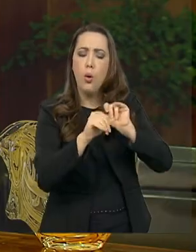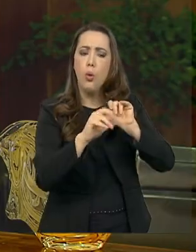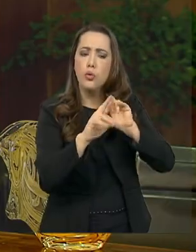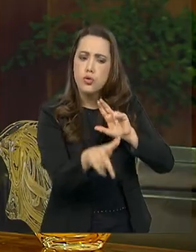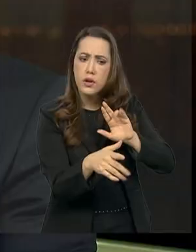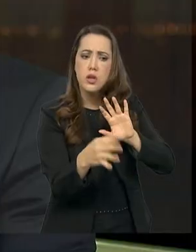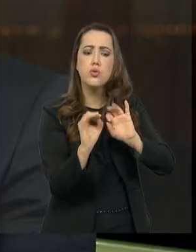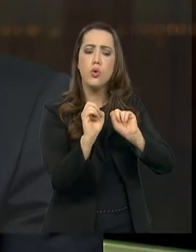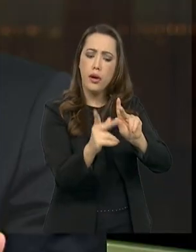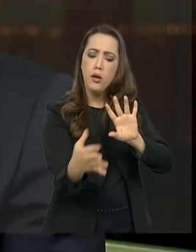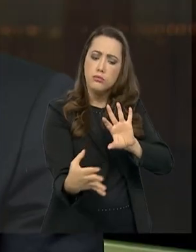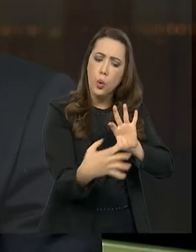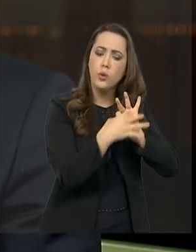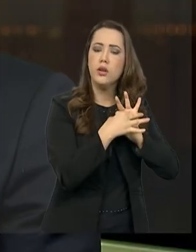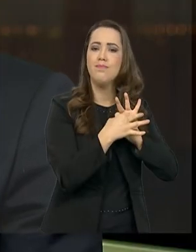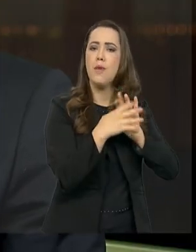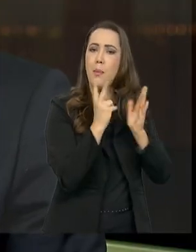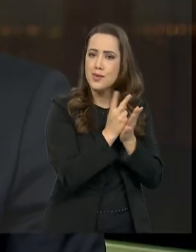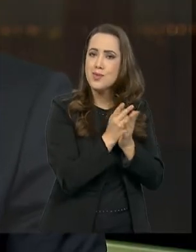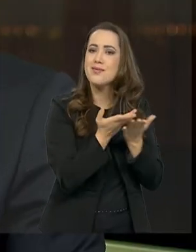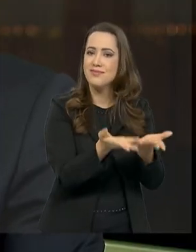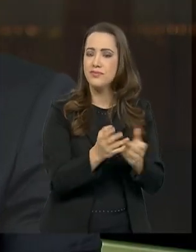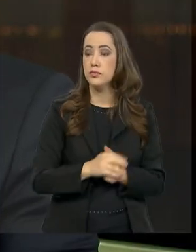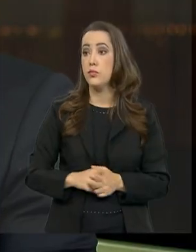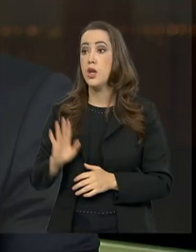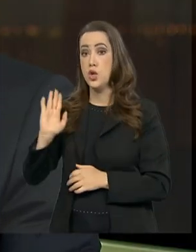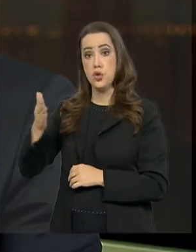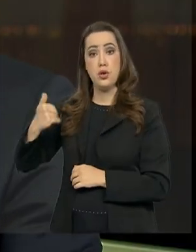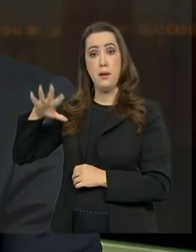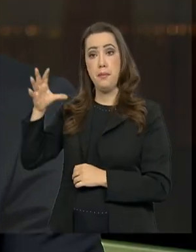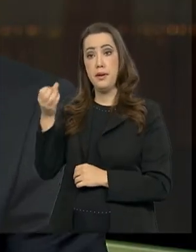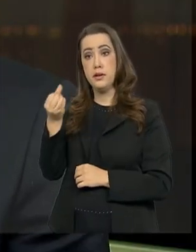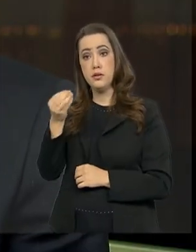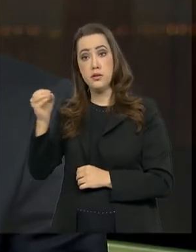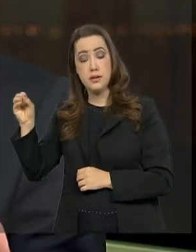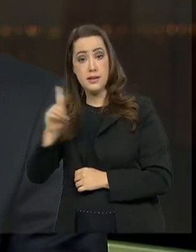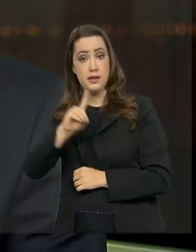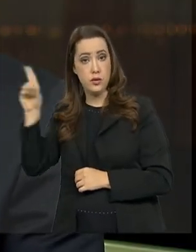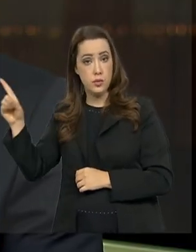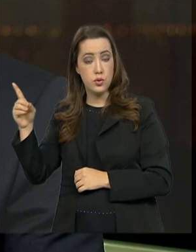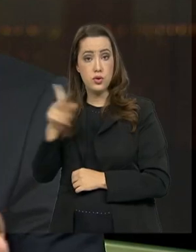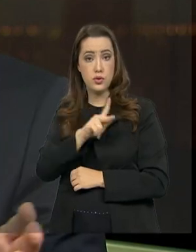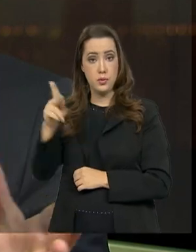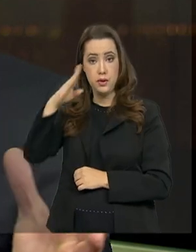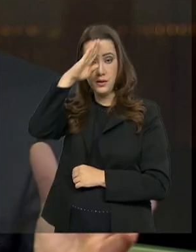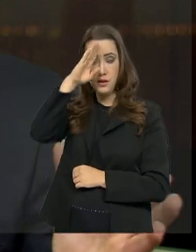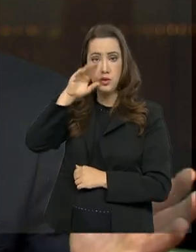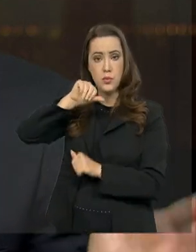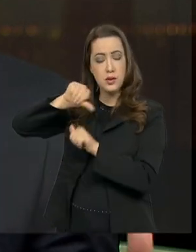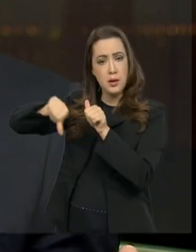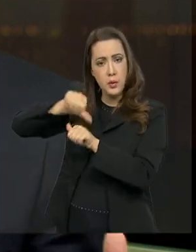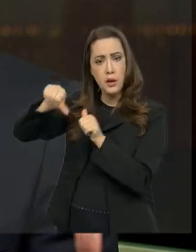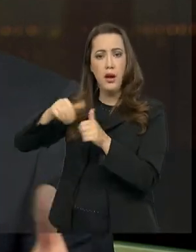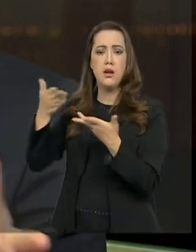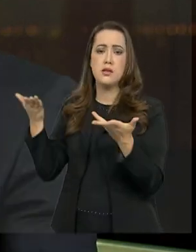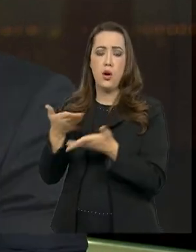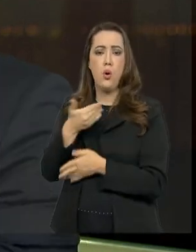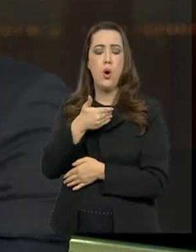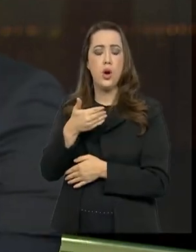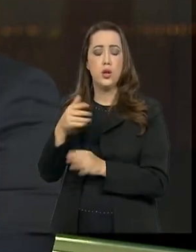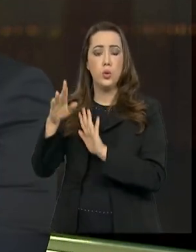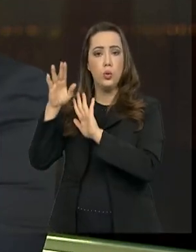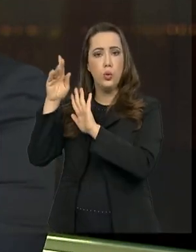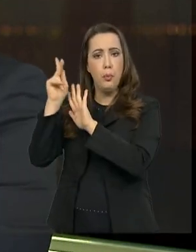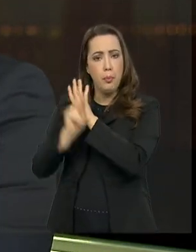procuro fazer dessa forma. Ultrapassaram-se 600 dias do governo do presidente Jair Bolsonaro. Essa transposição ali do programa de governo para